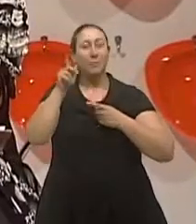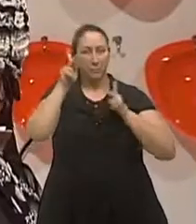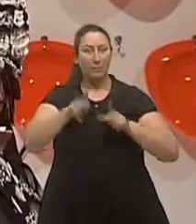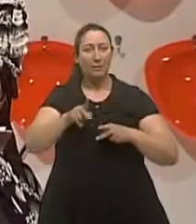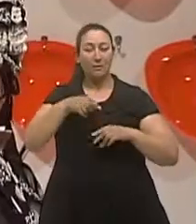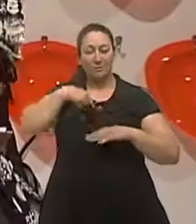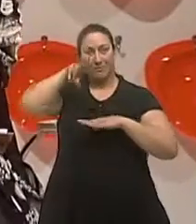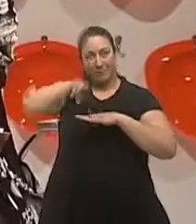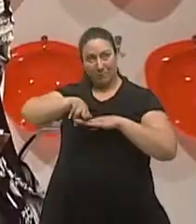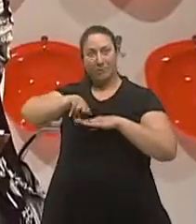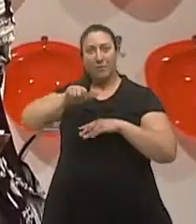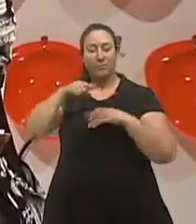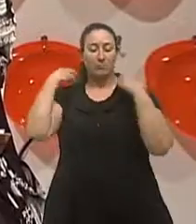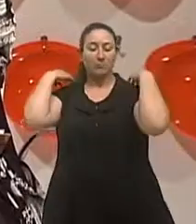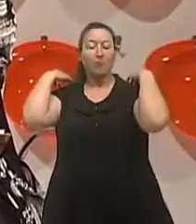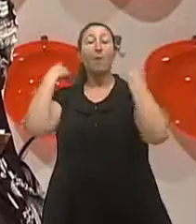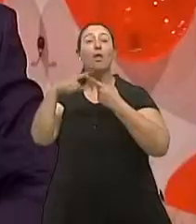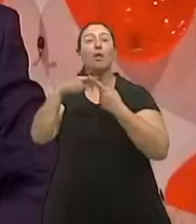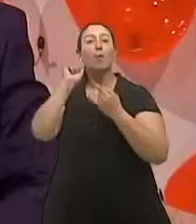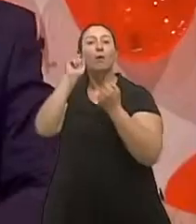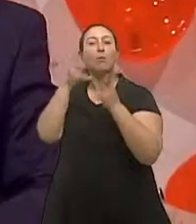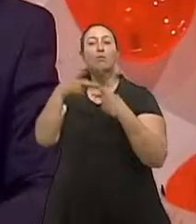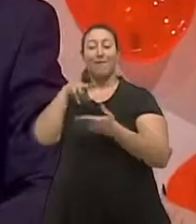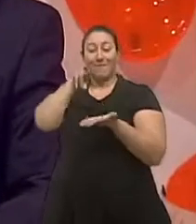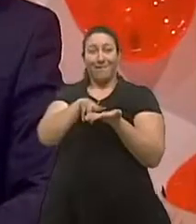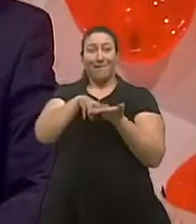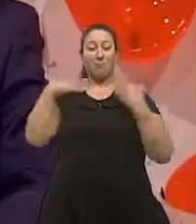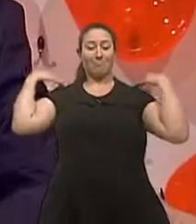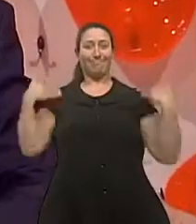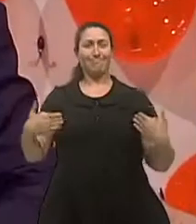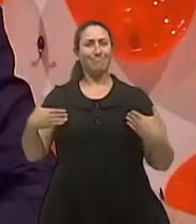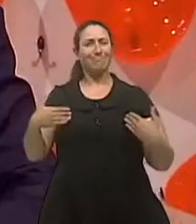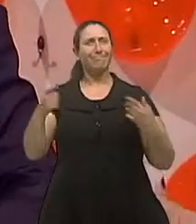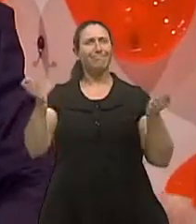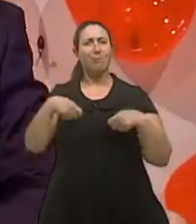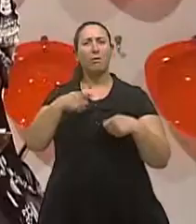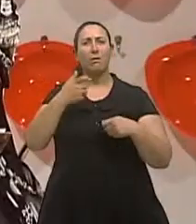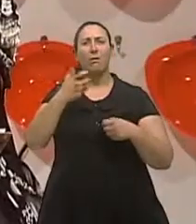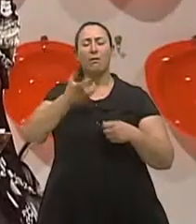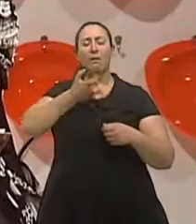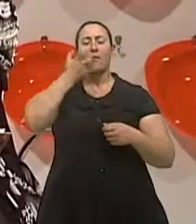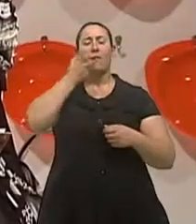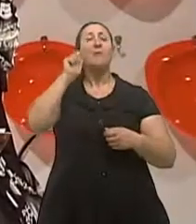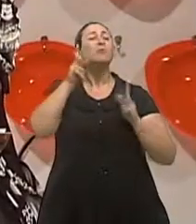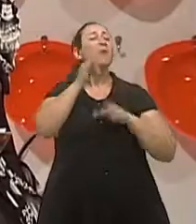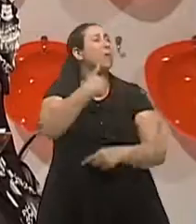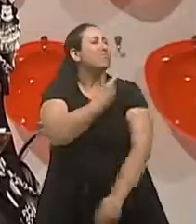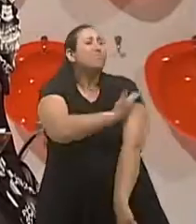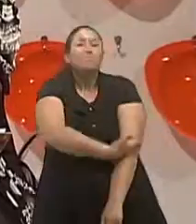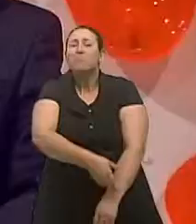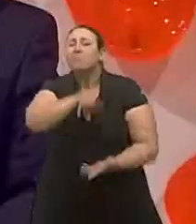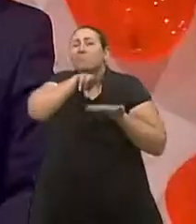de barriga para cima vai duas costas então tem que desvirar sim é uma coisa simples que dá para fazer em casa e mesmo dormindo a pessoa é capaz de